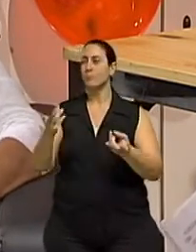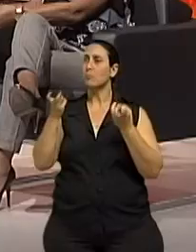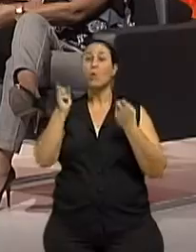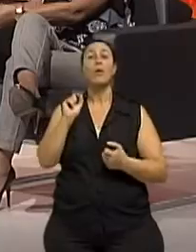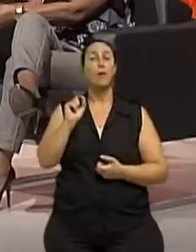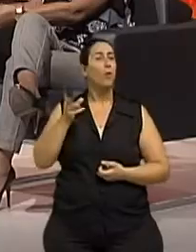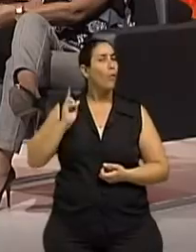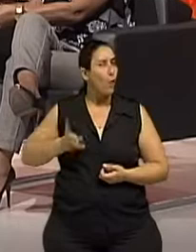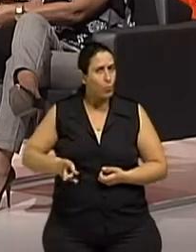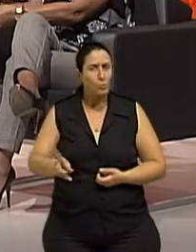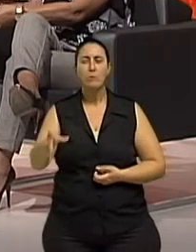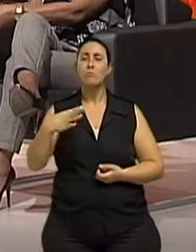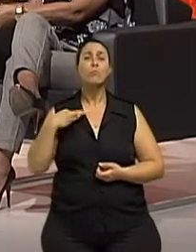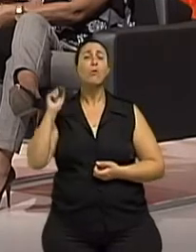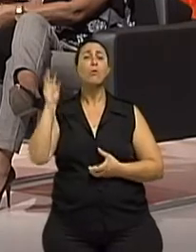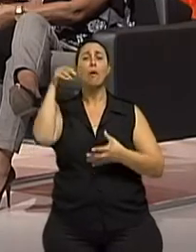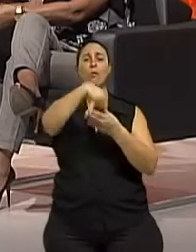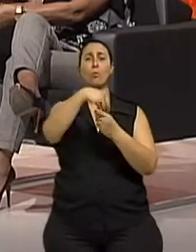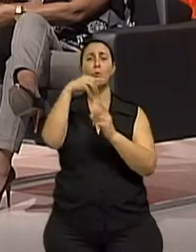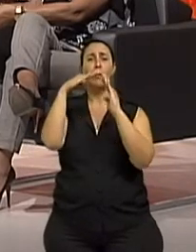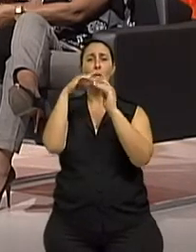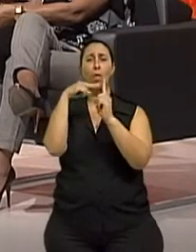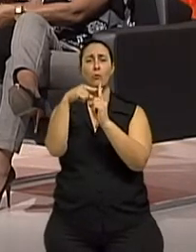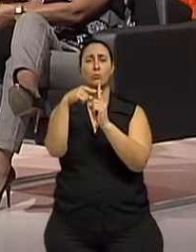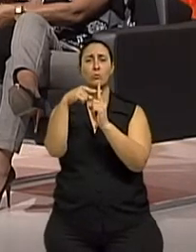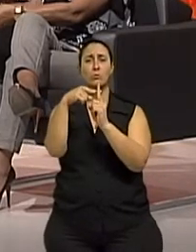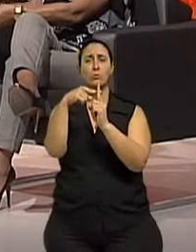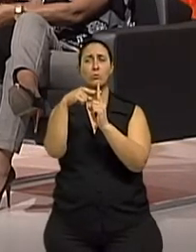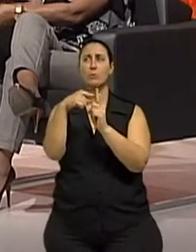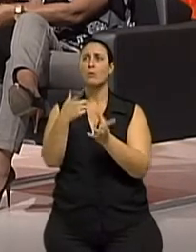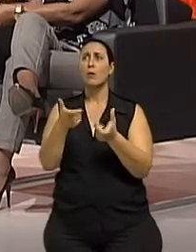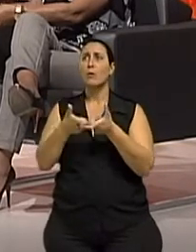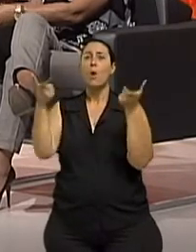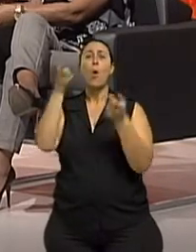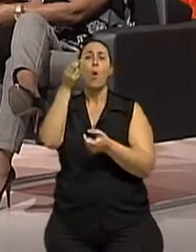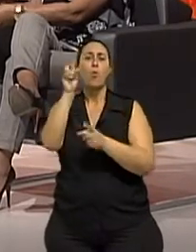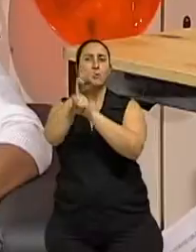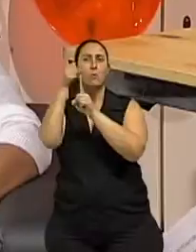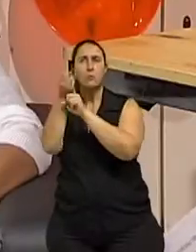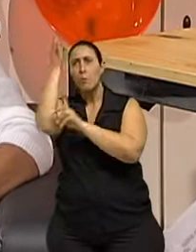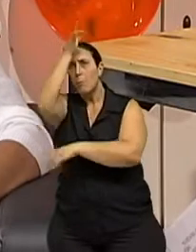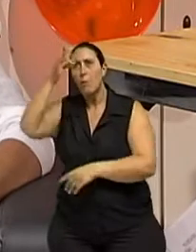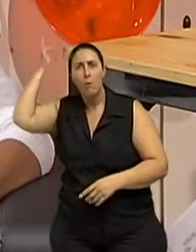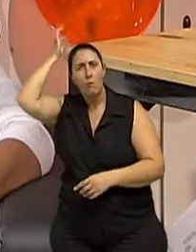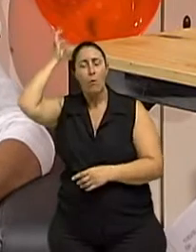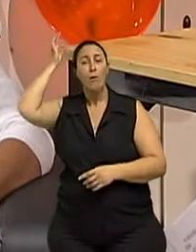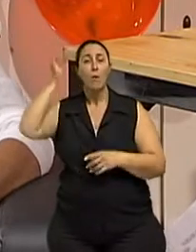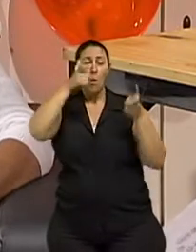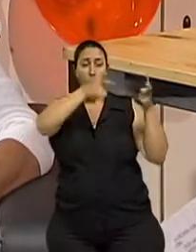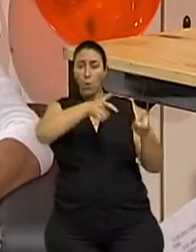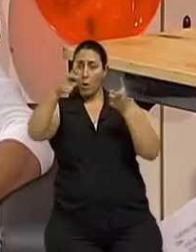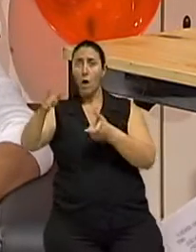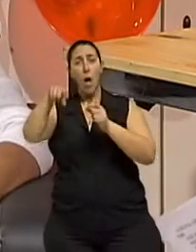Continua, tradicionalmente, na igreja. A igreja, a sociedade espírita. Estas são os principais